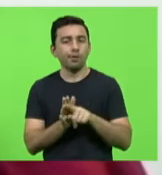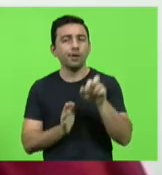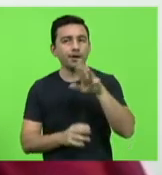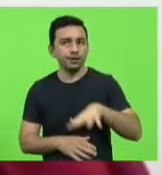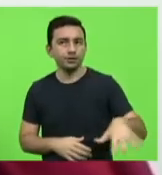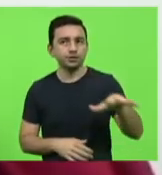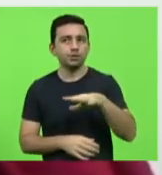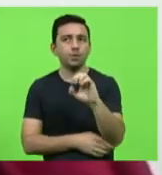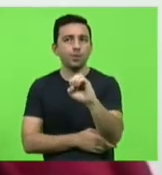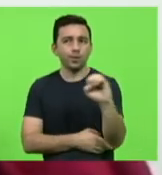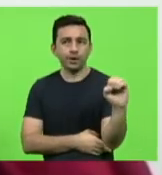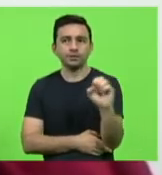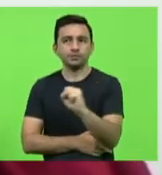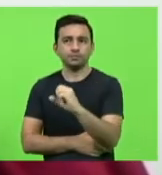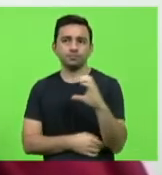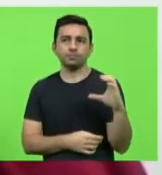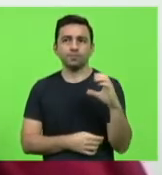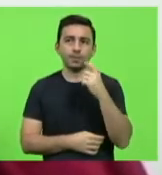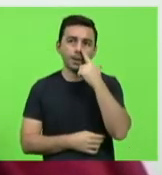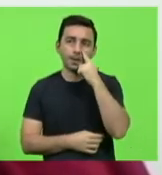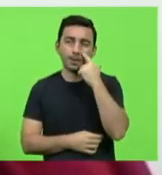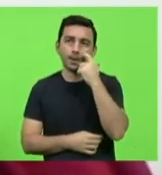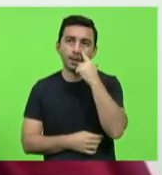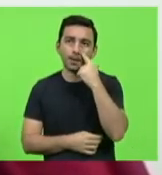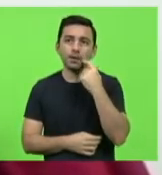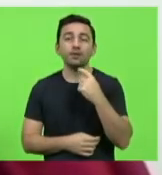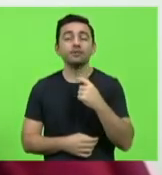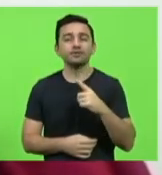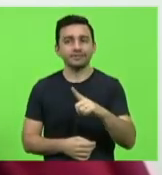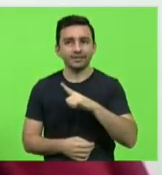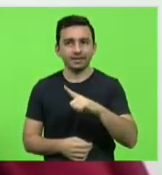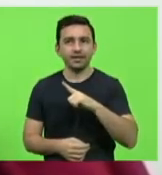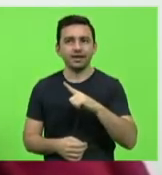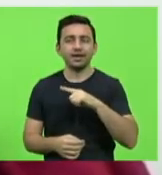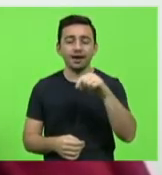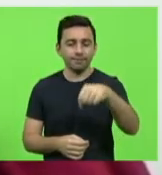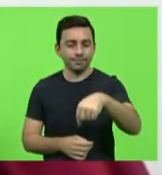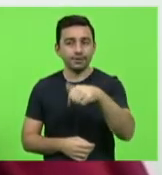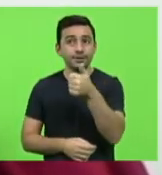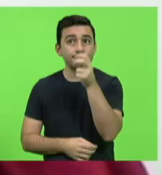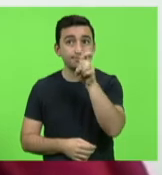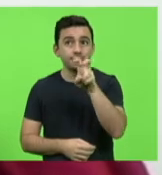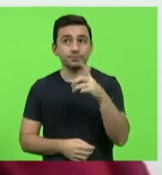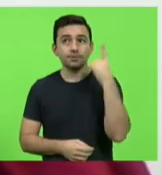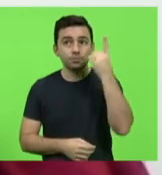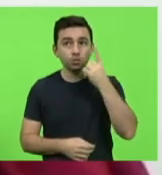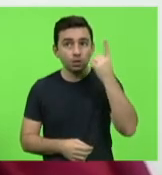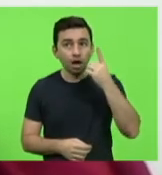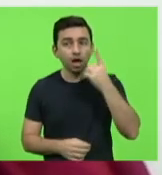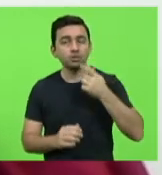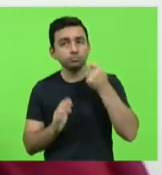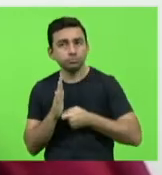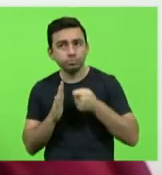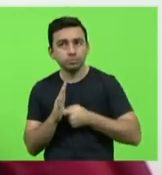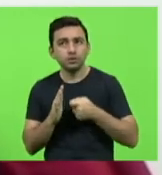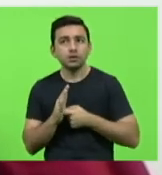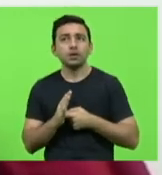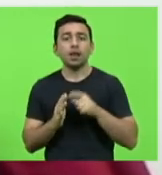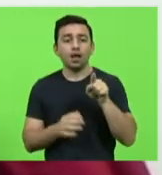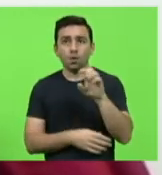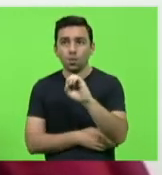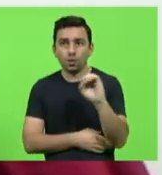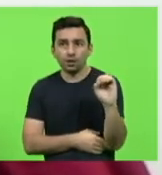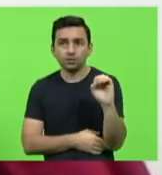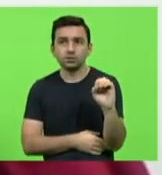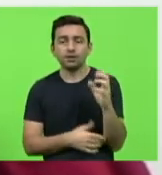oeste de Santa Catarina e olha que temos aqui 15 deputados unidos que elegeram na bancada do oeste a